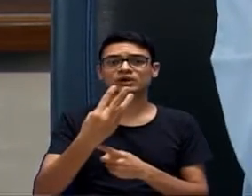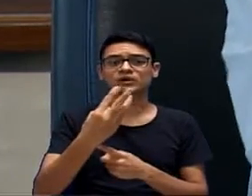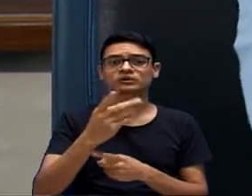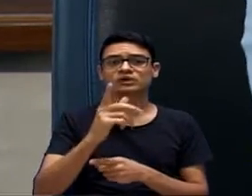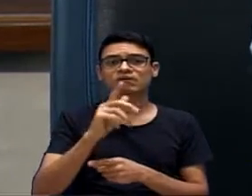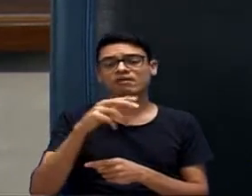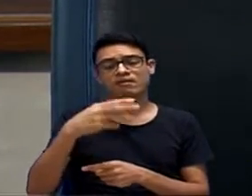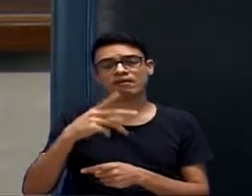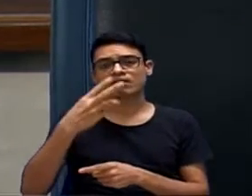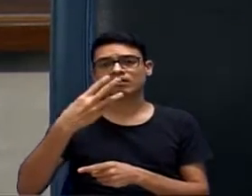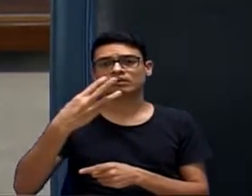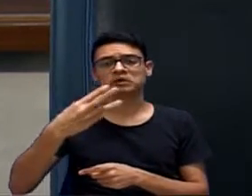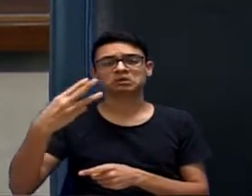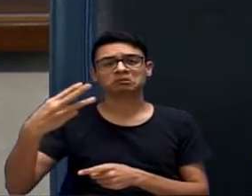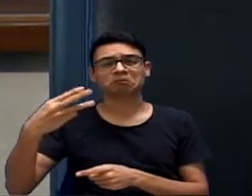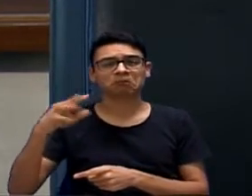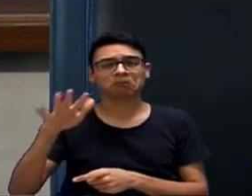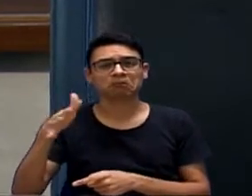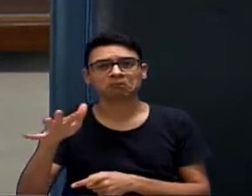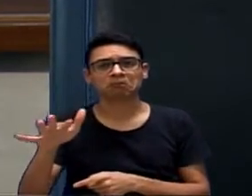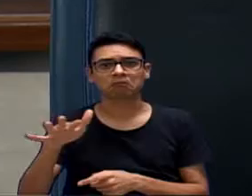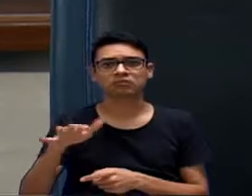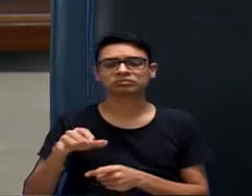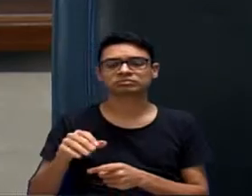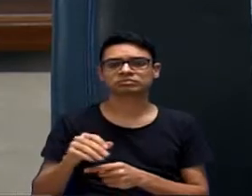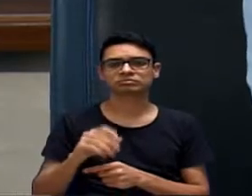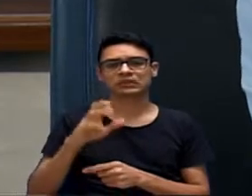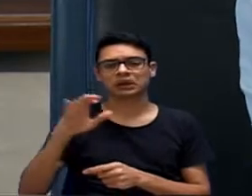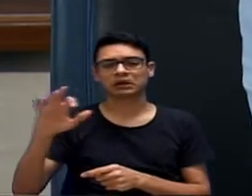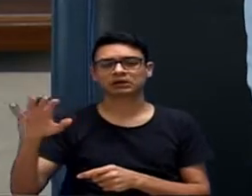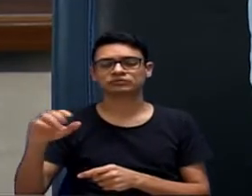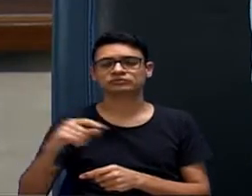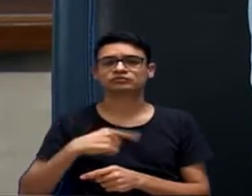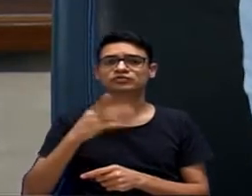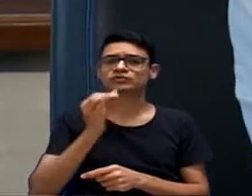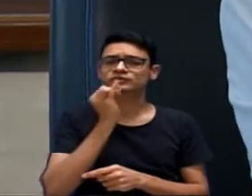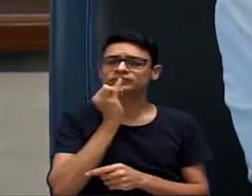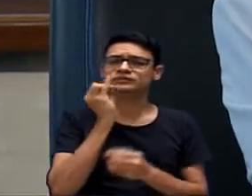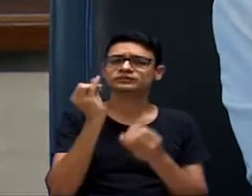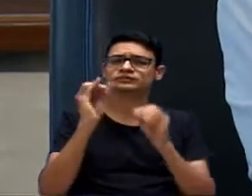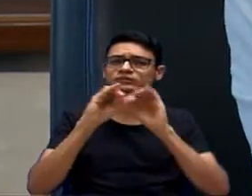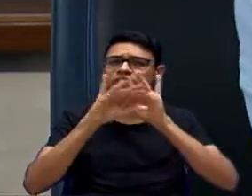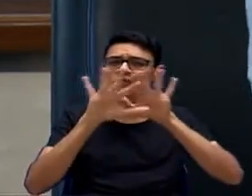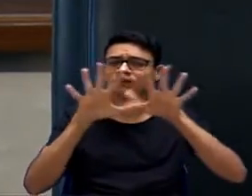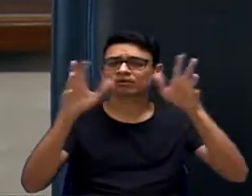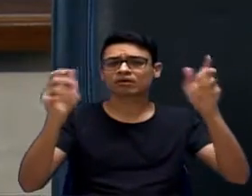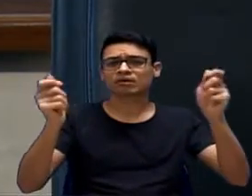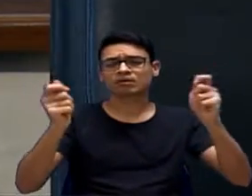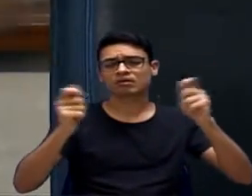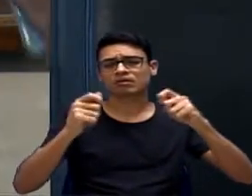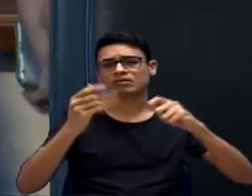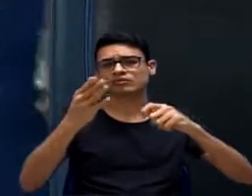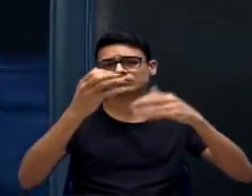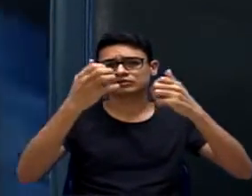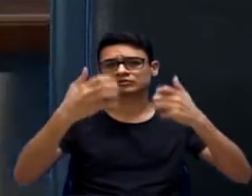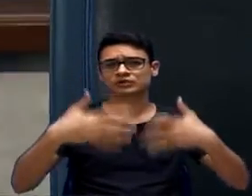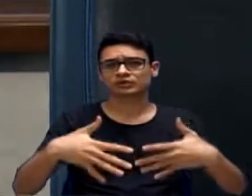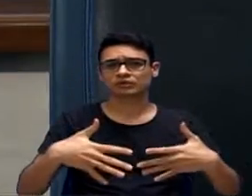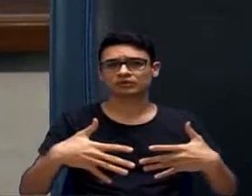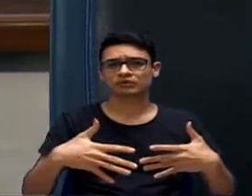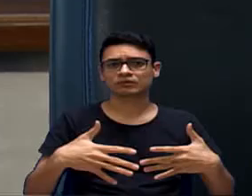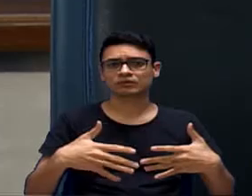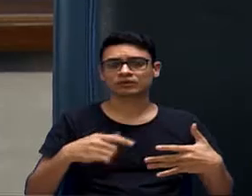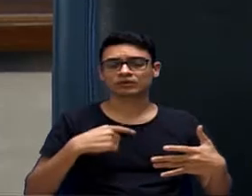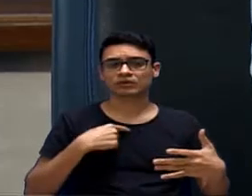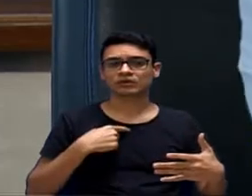pouco. O senhor está falando, o senhor está dando exemplos claríssimos do que a gente cita aqui, vereador Luiz Santos. Qual é? Eu vou fazer